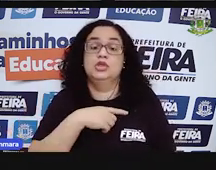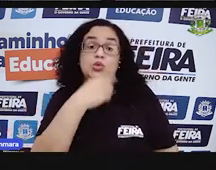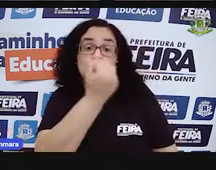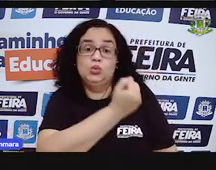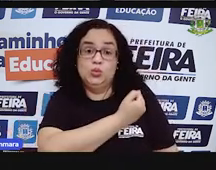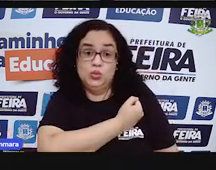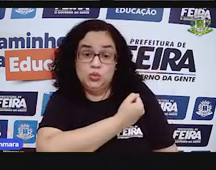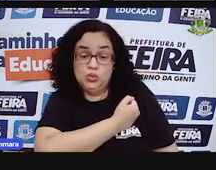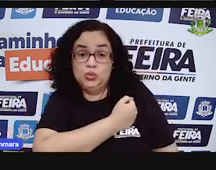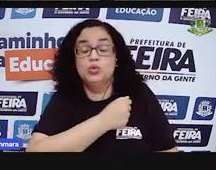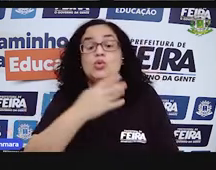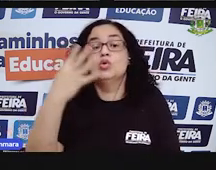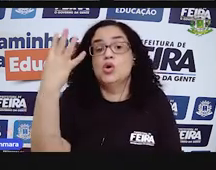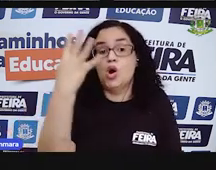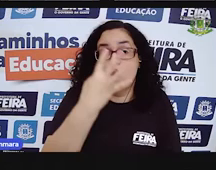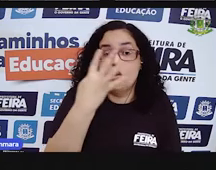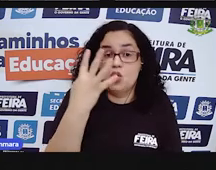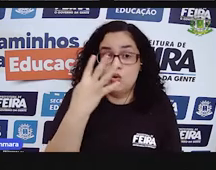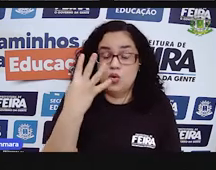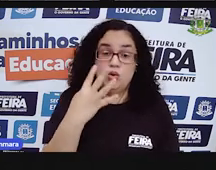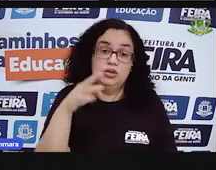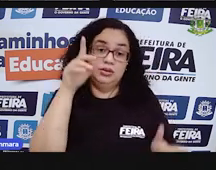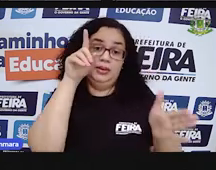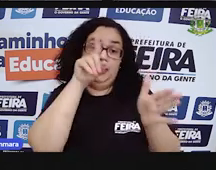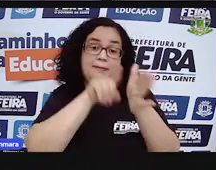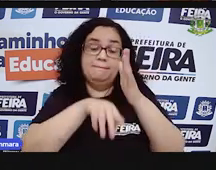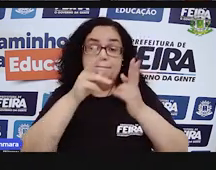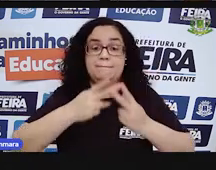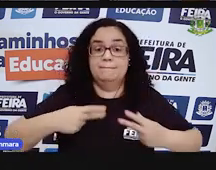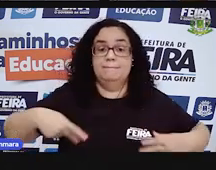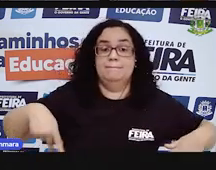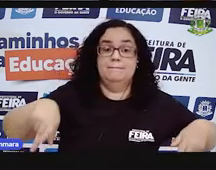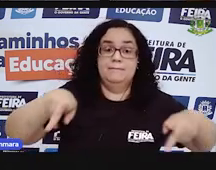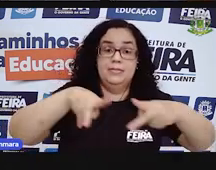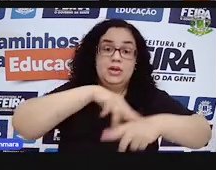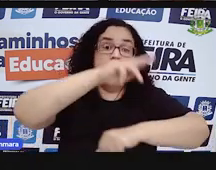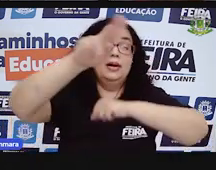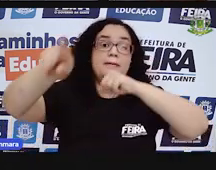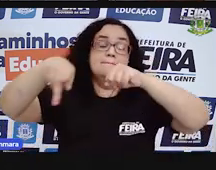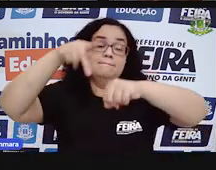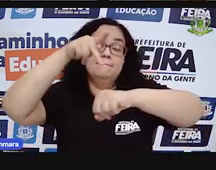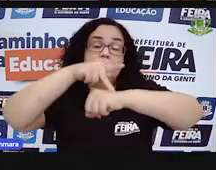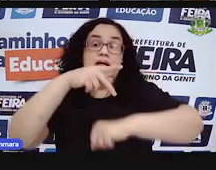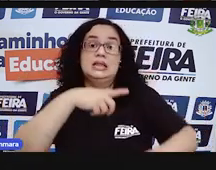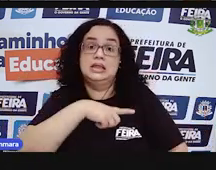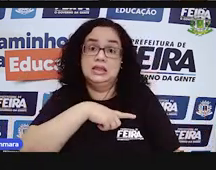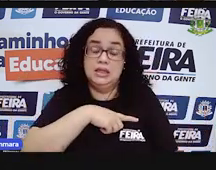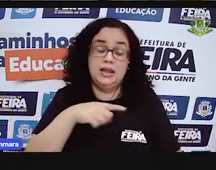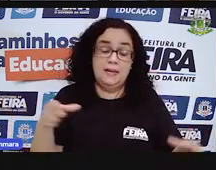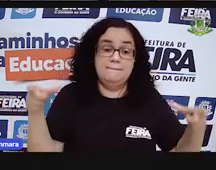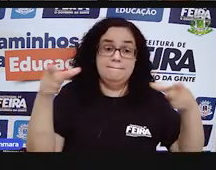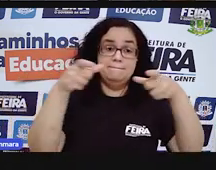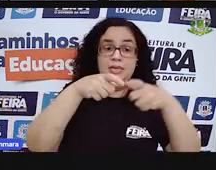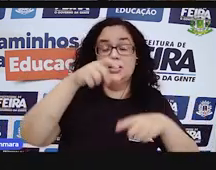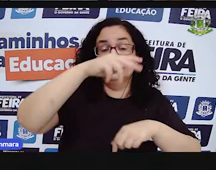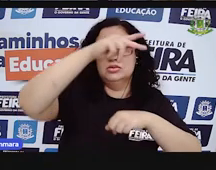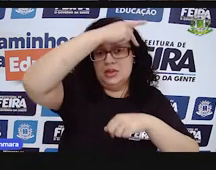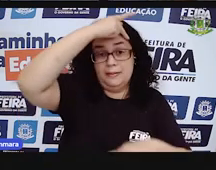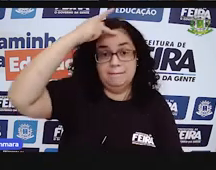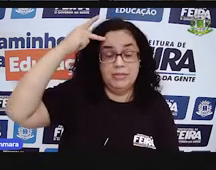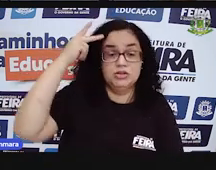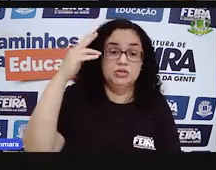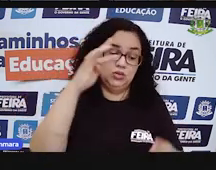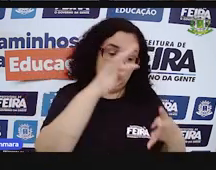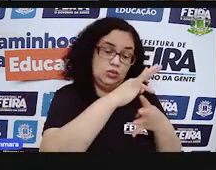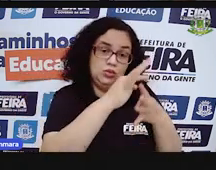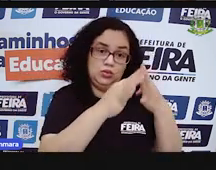valores dos quatro menos populosos. Quatro países que tem menos pessoas. Foram esses quatro aqui,